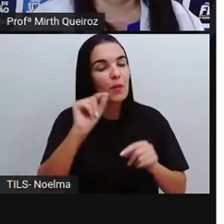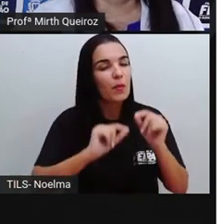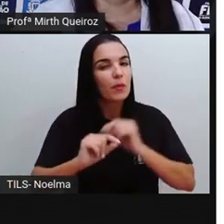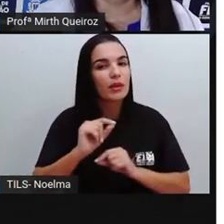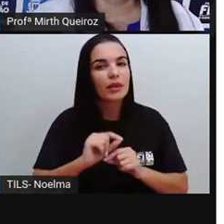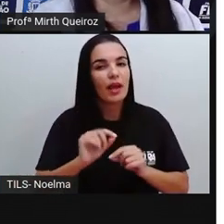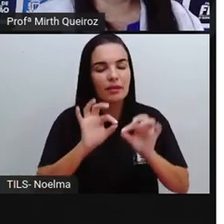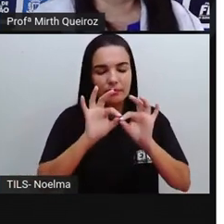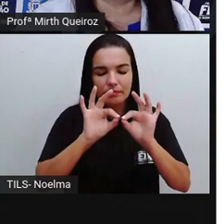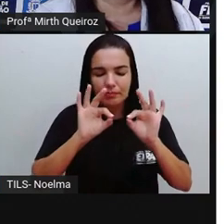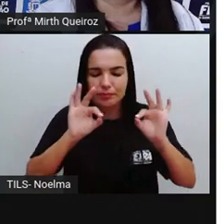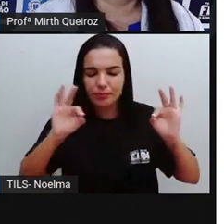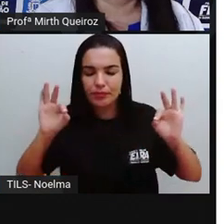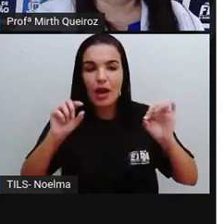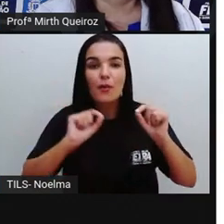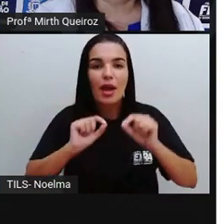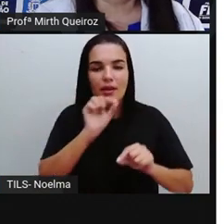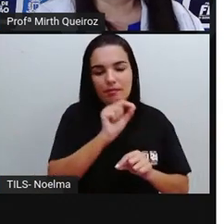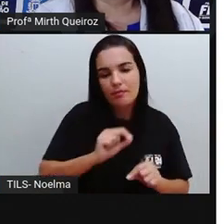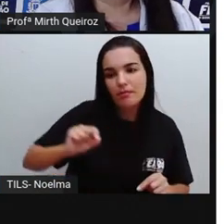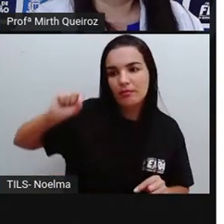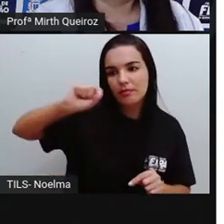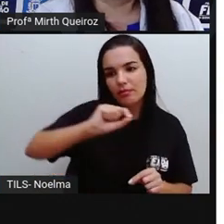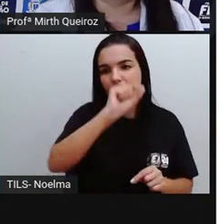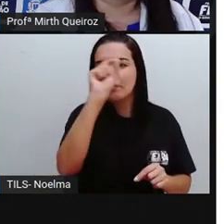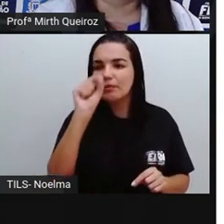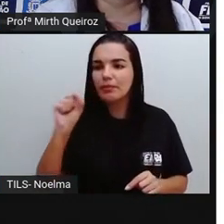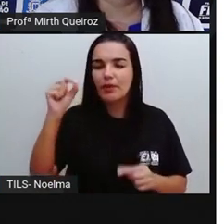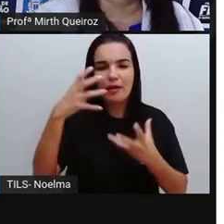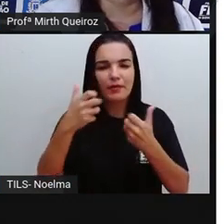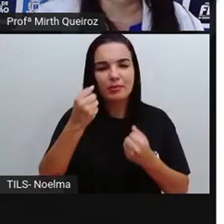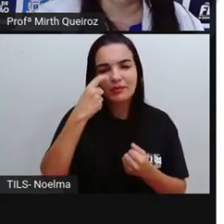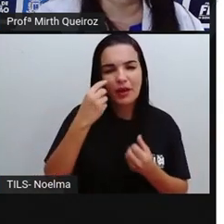linhas onduladas. Vamos ver como fazer?